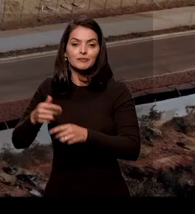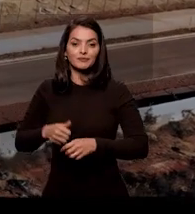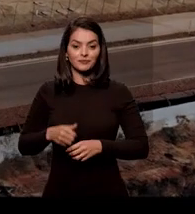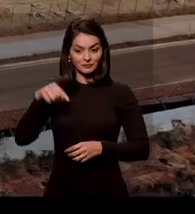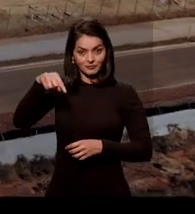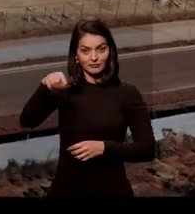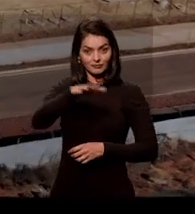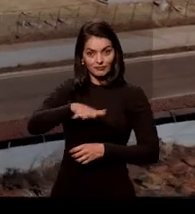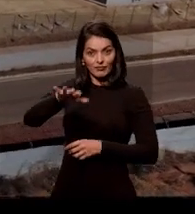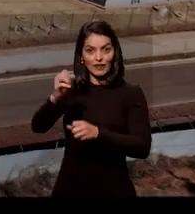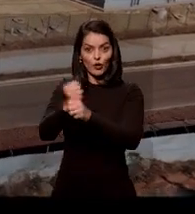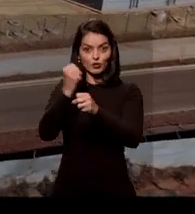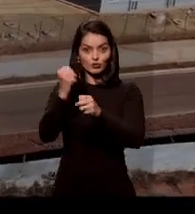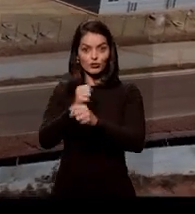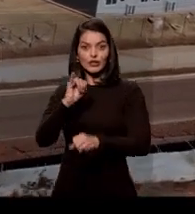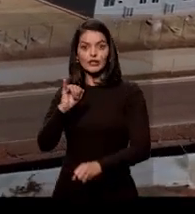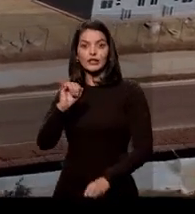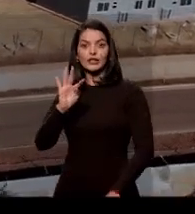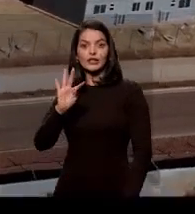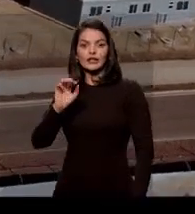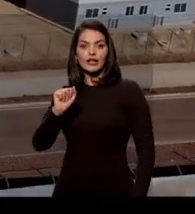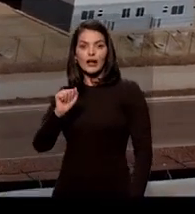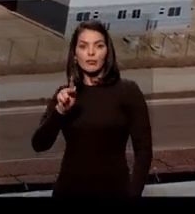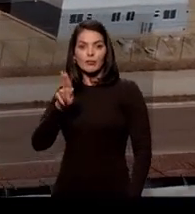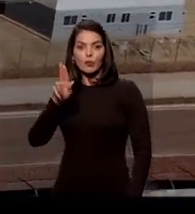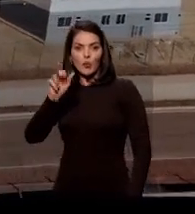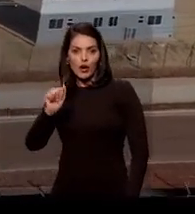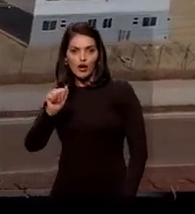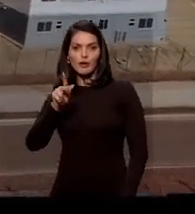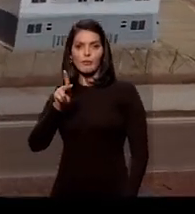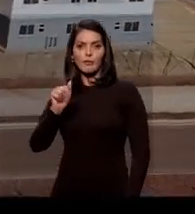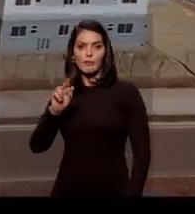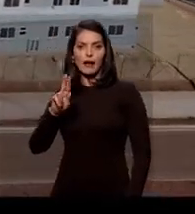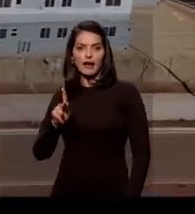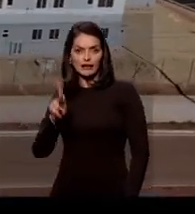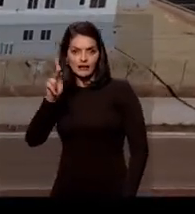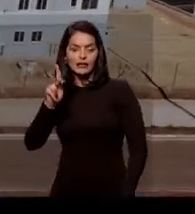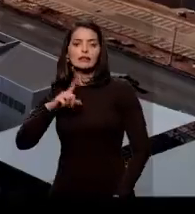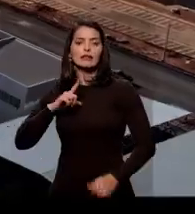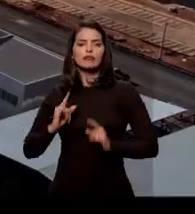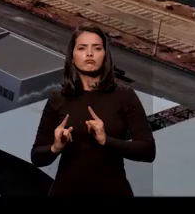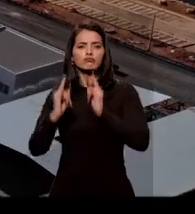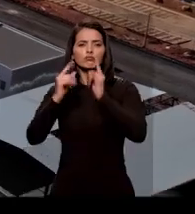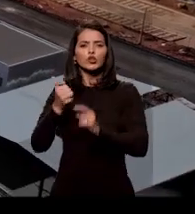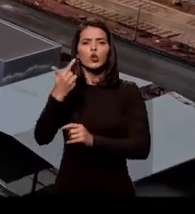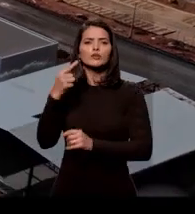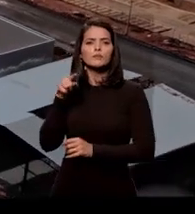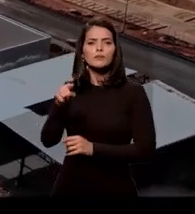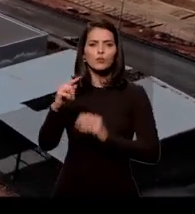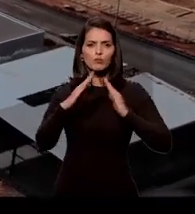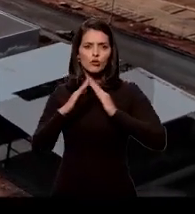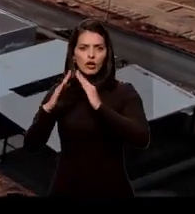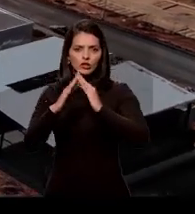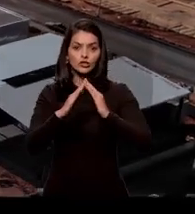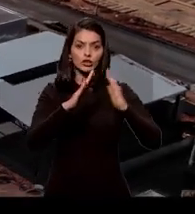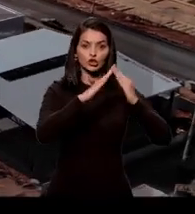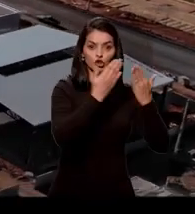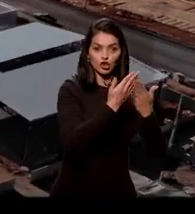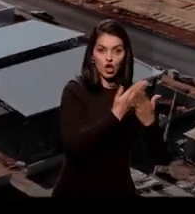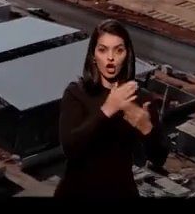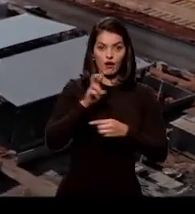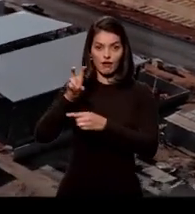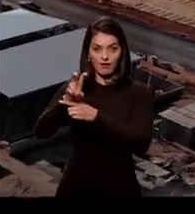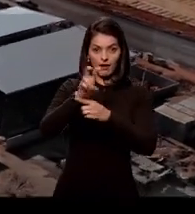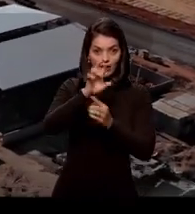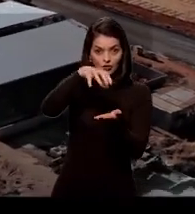Aqui está sendo construído o Itapuã Parque. São mais de 12 mil moradias, escolas, creches, postos de saúde, tudo no